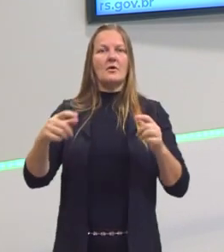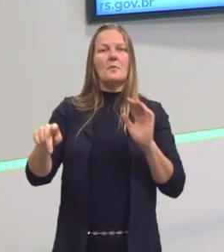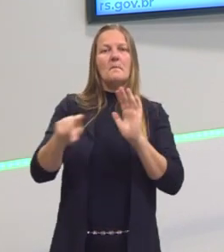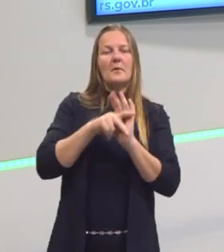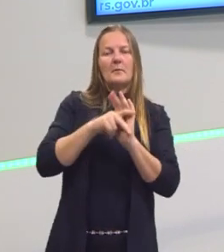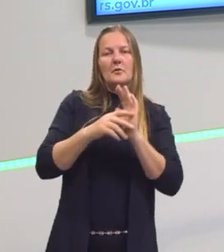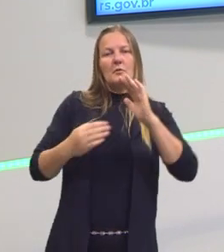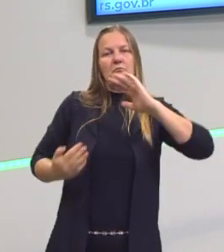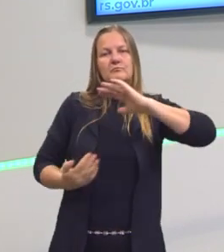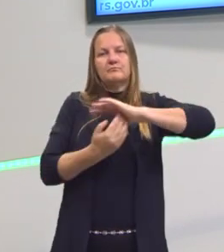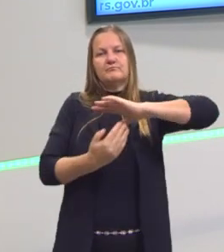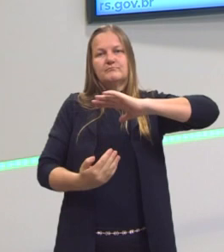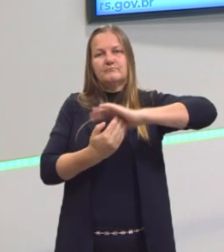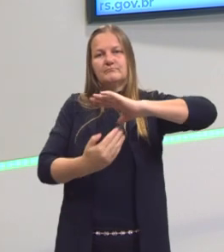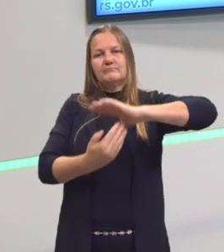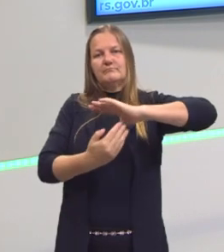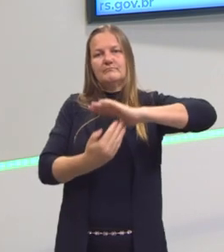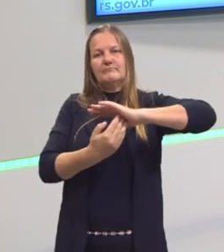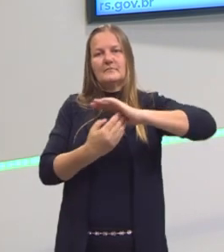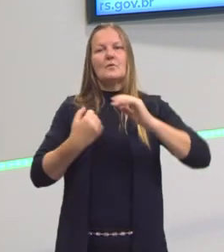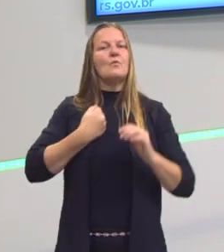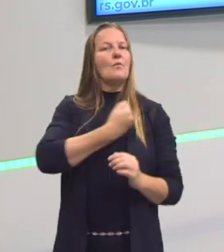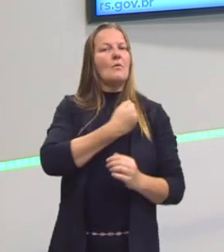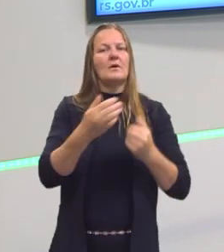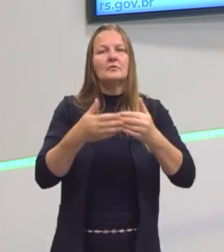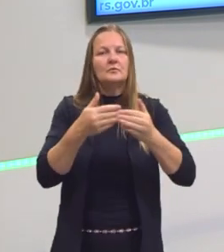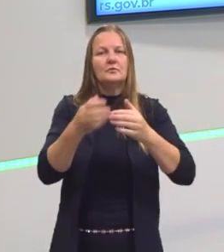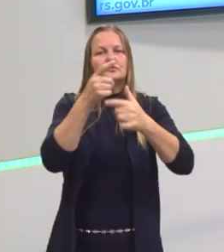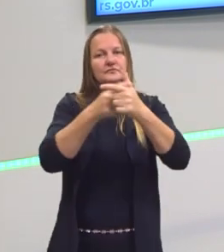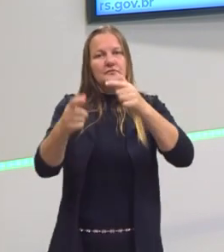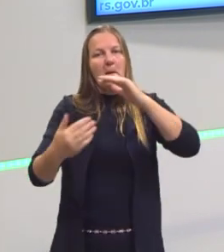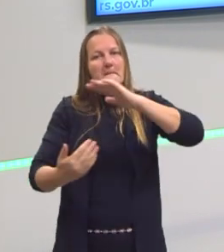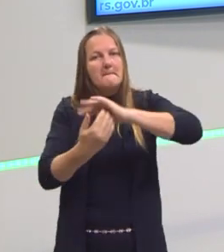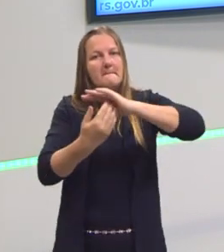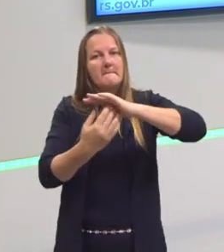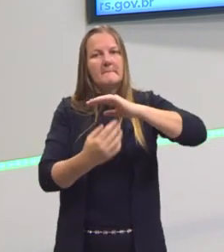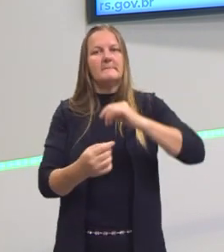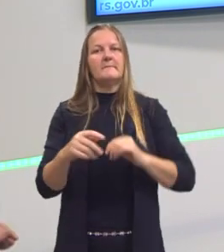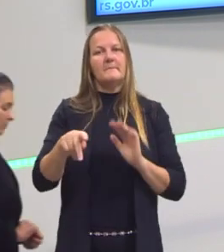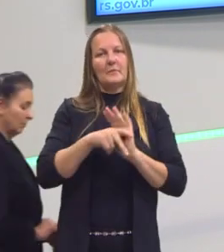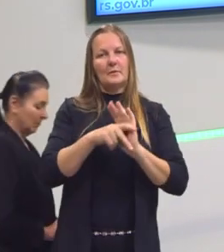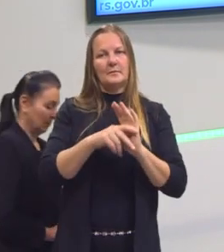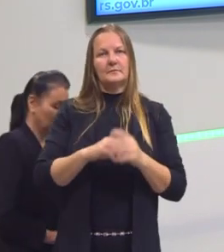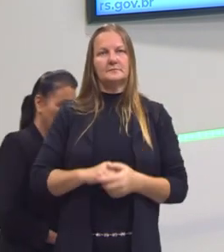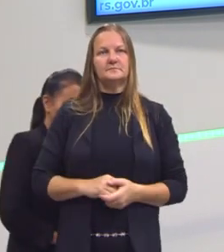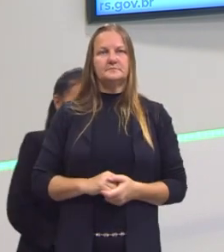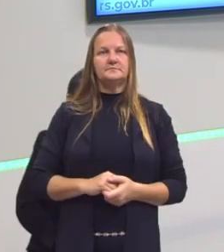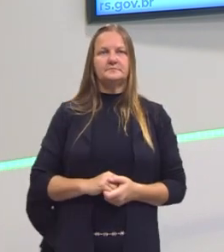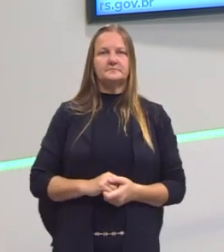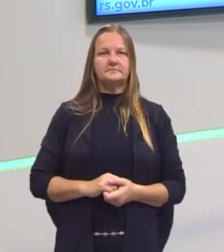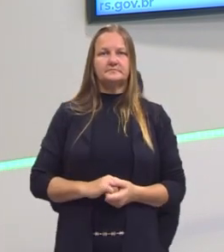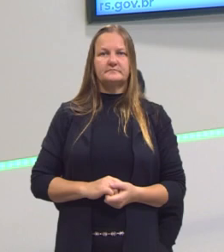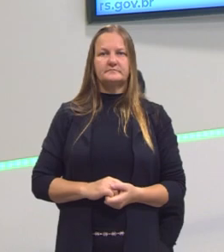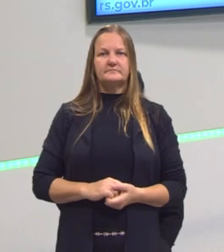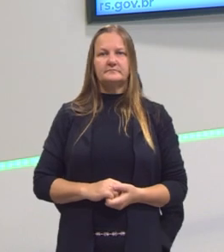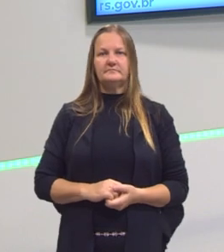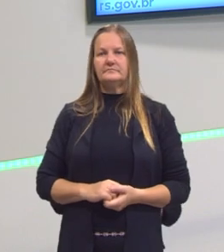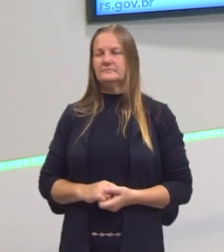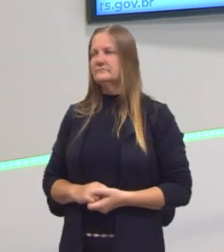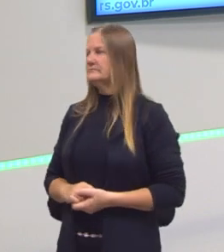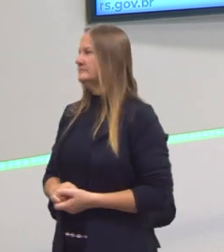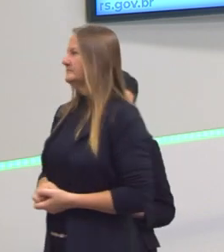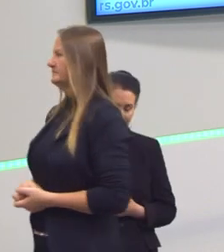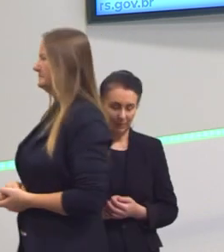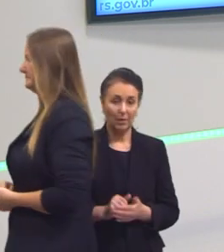número, porque eu sempre posso dividir qualquer número por ele mesmo, tá? Então, a sequência dos divisores, ela inicia em 1,